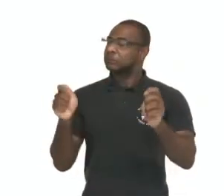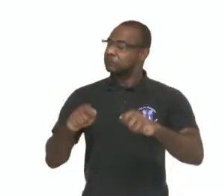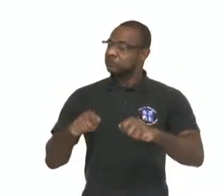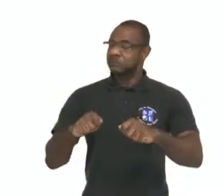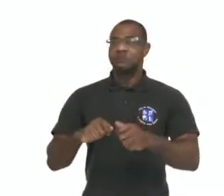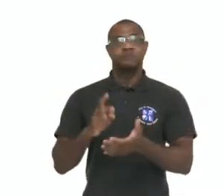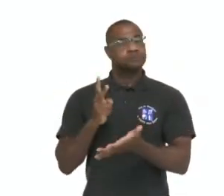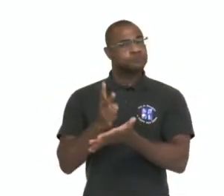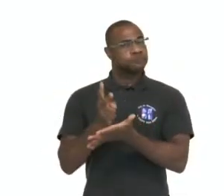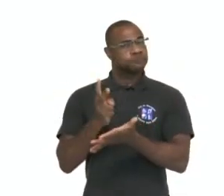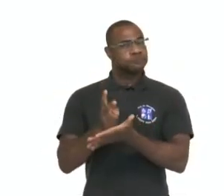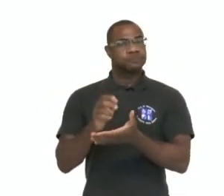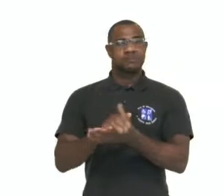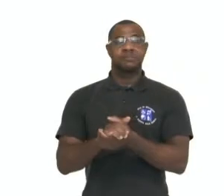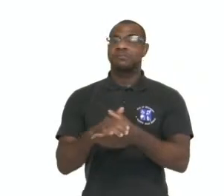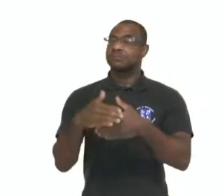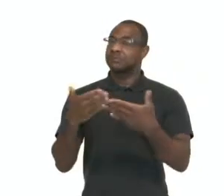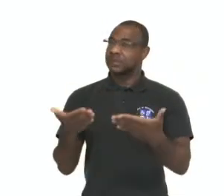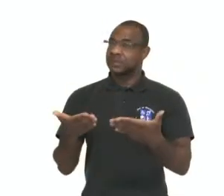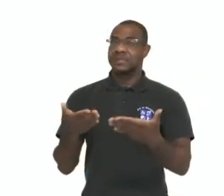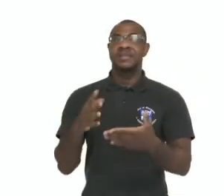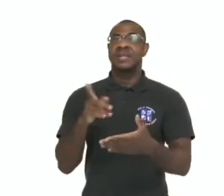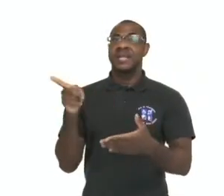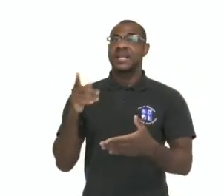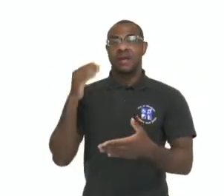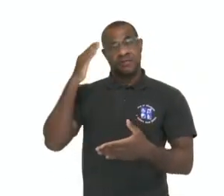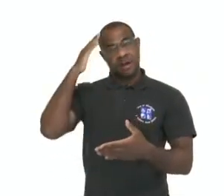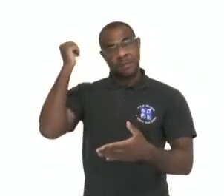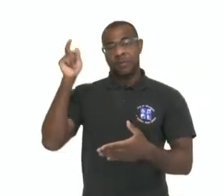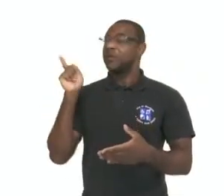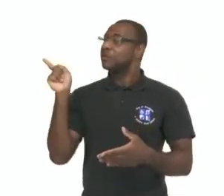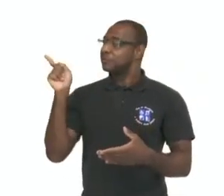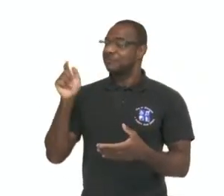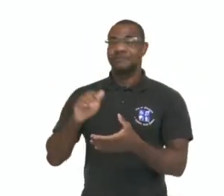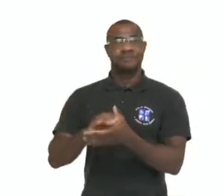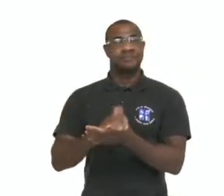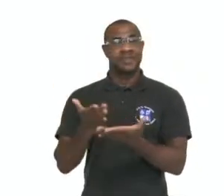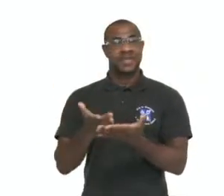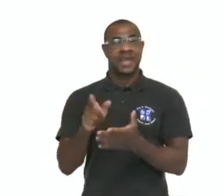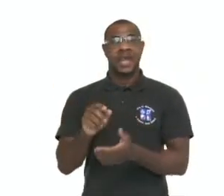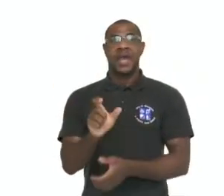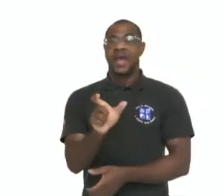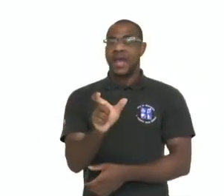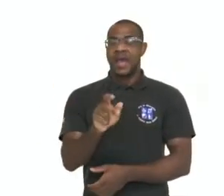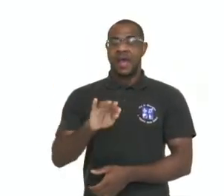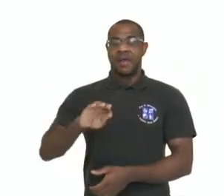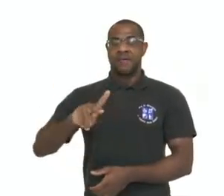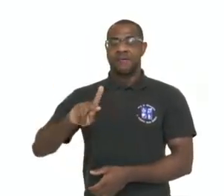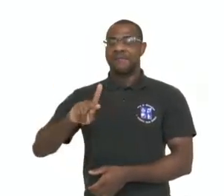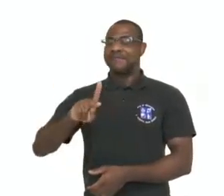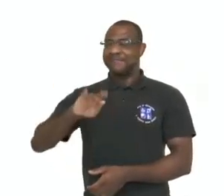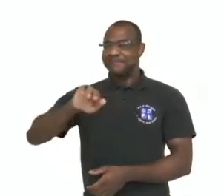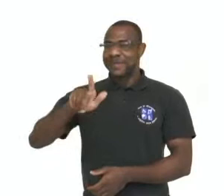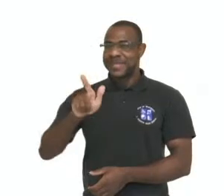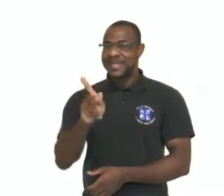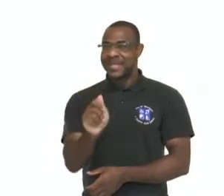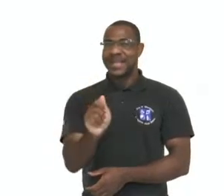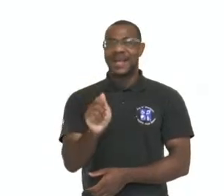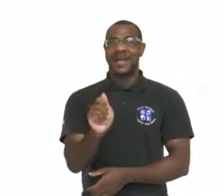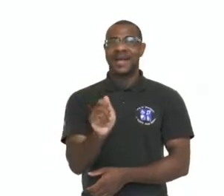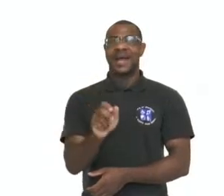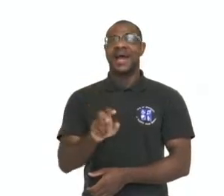contínua. E ficou então conhecido esse equipamento como pilha de volta por conta de ser então ali